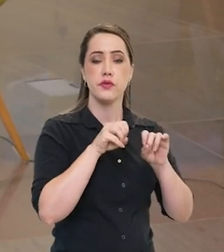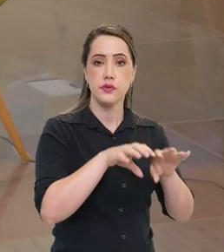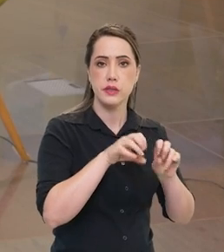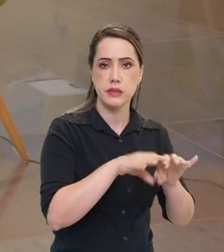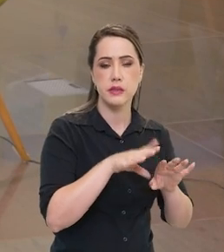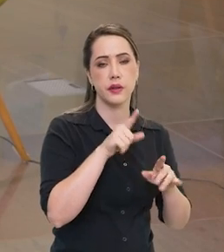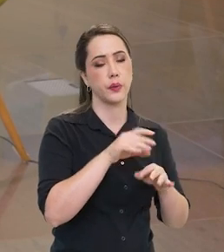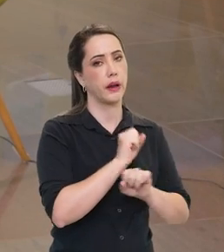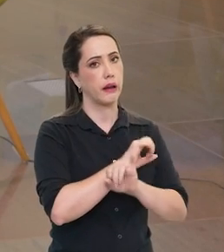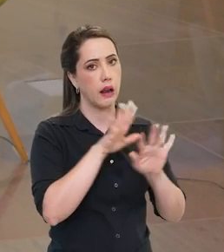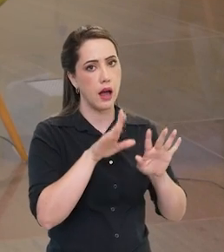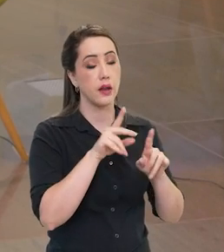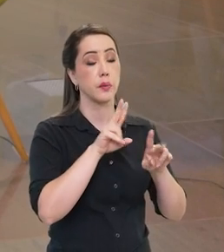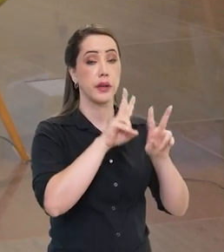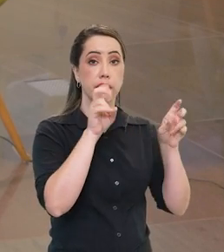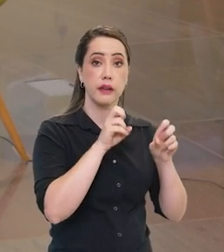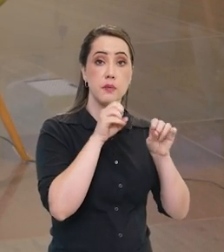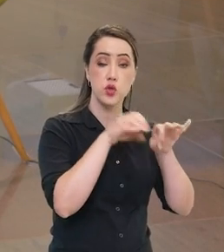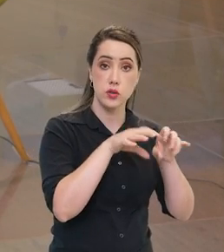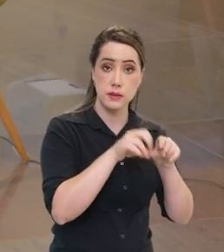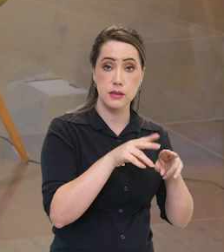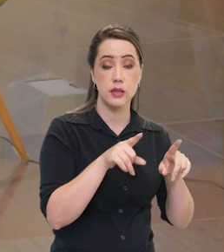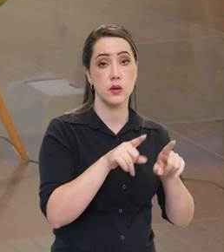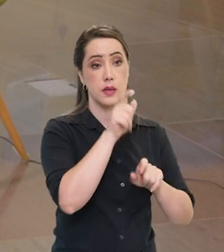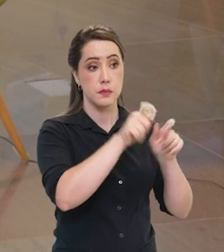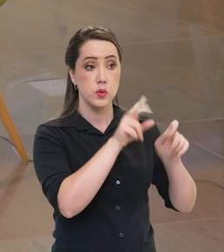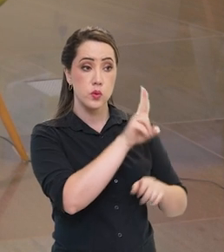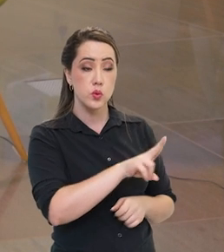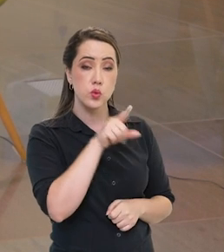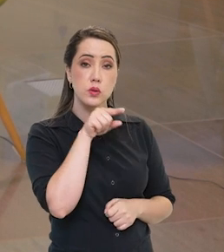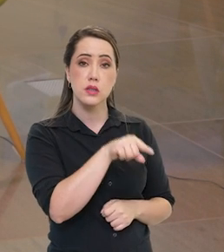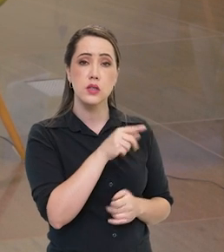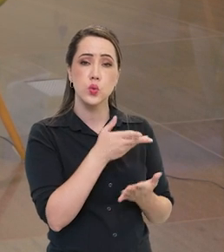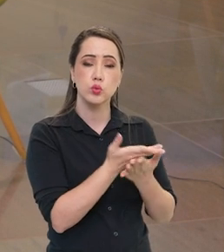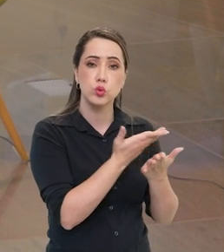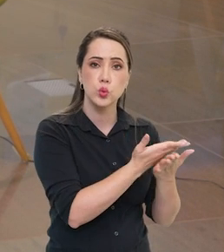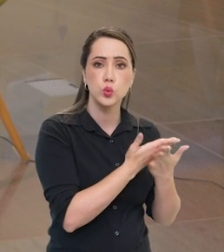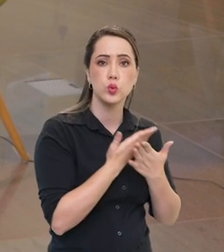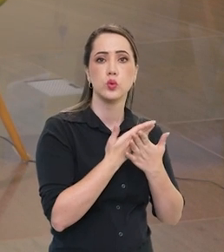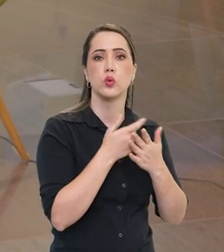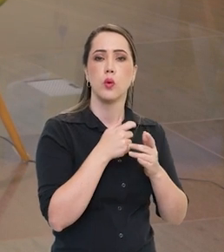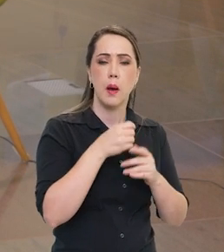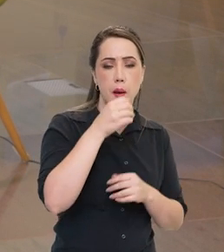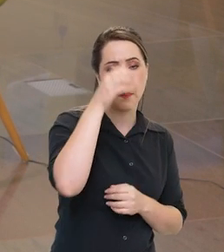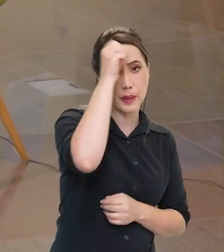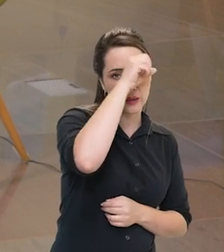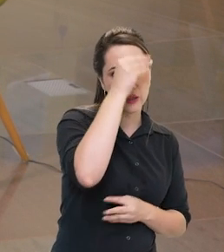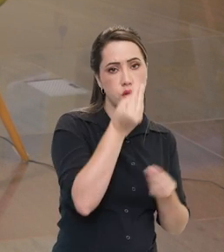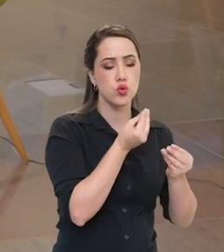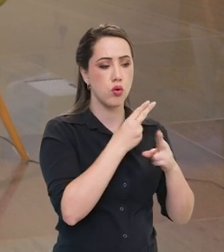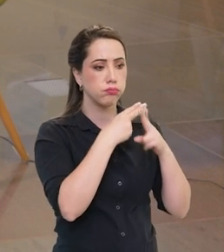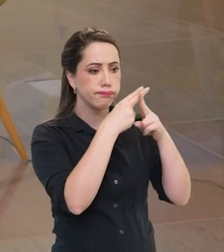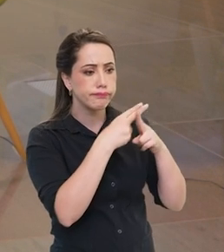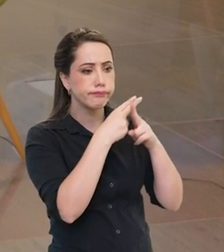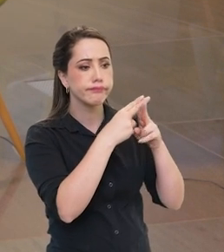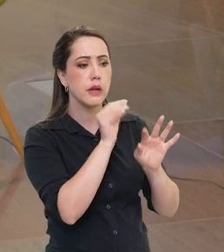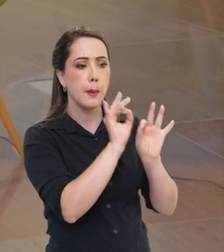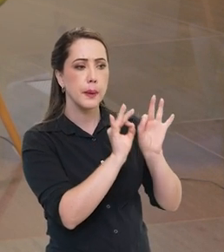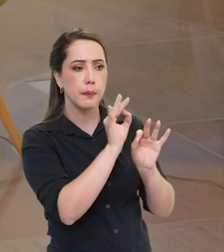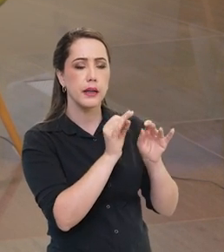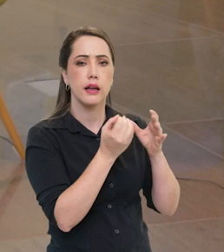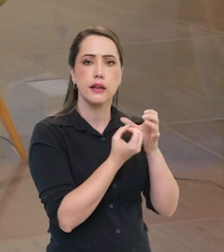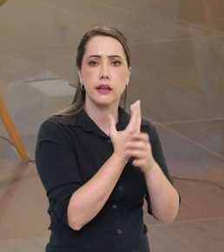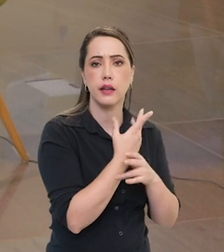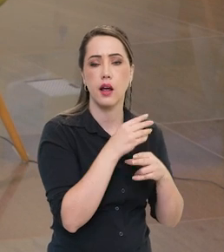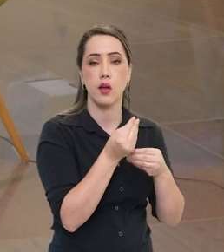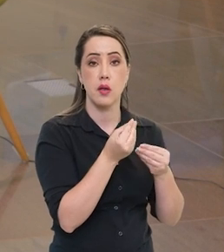O nicho de formação é o óbvio, são satélites educacionais, as pessoas utilizam isso como forma de aprender a fazer satélites.